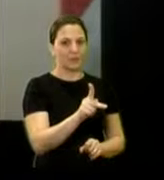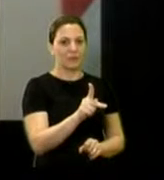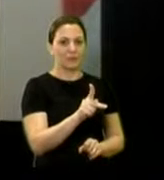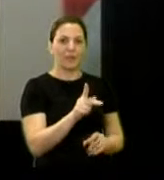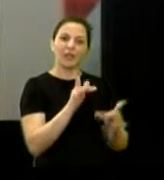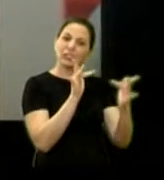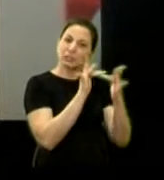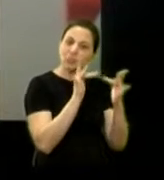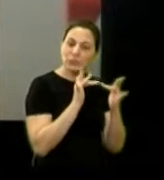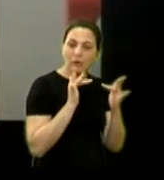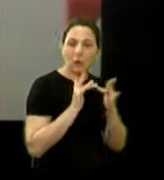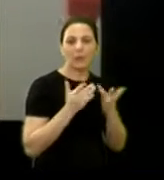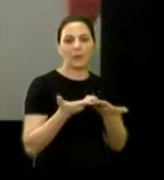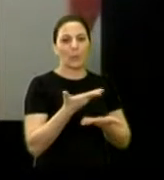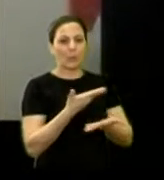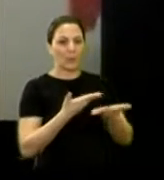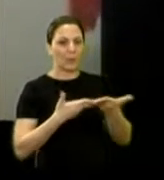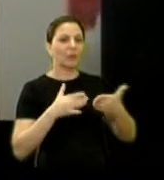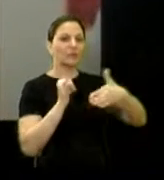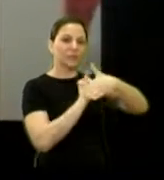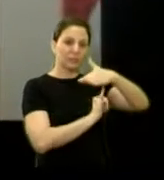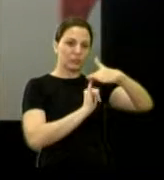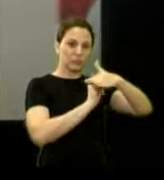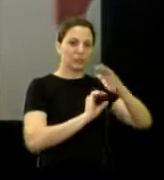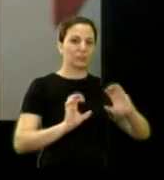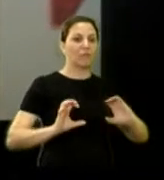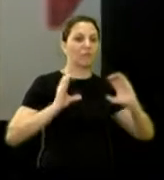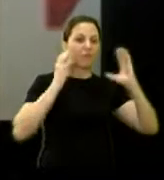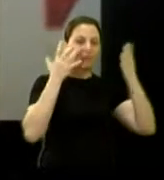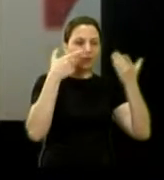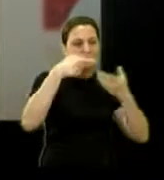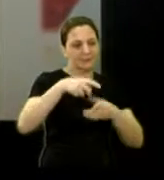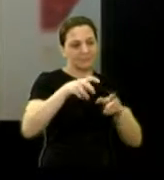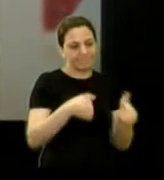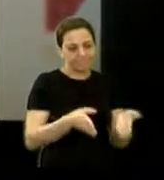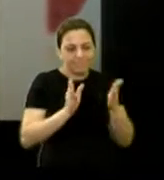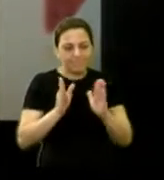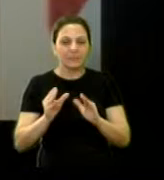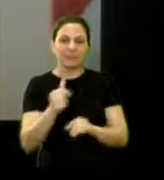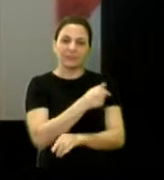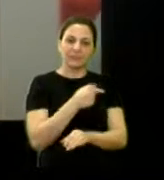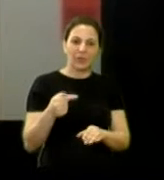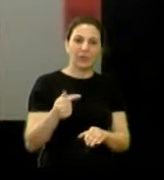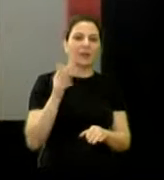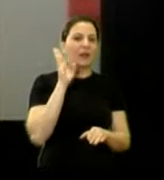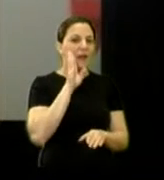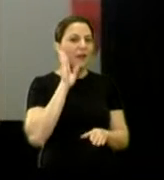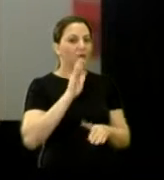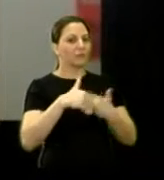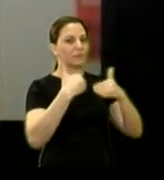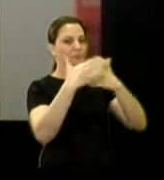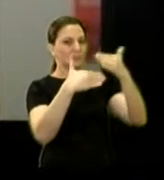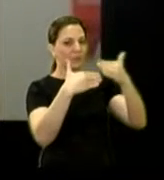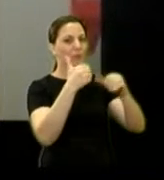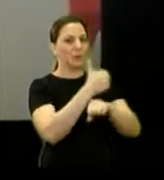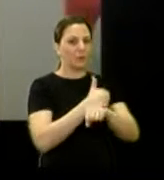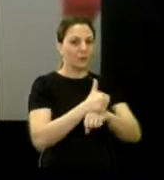esse contato com eles através da entidade, através do evento, é muito legal também e faz a gente crescer de